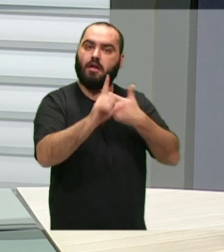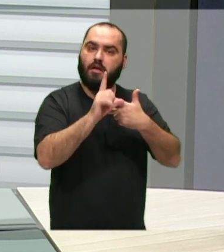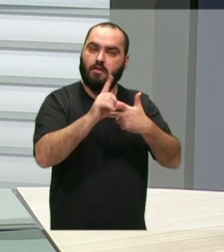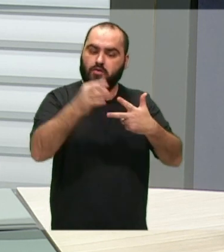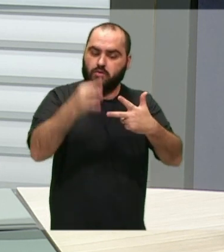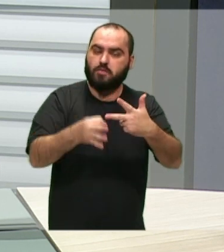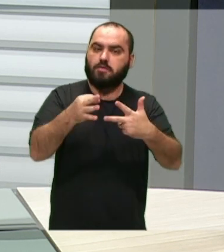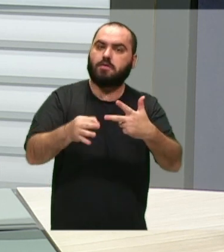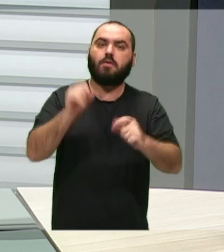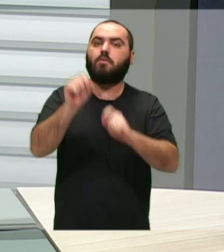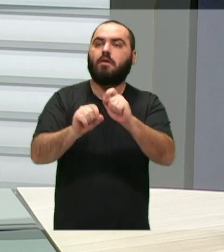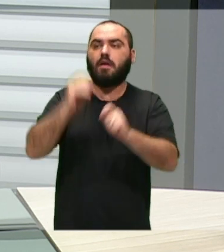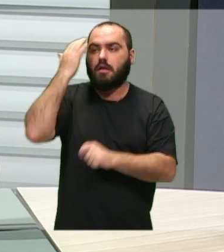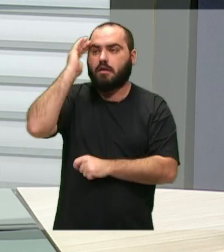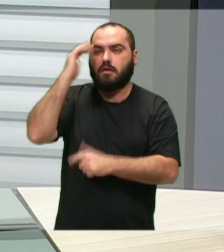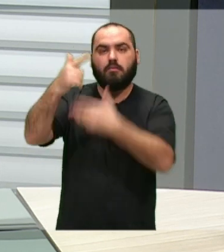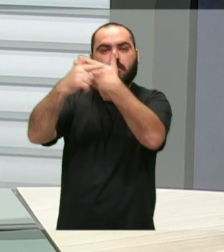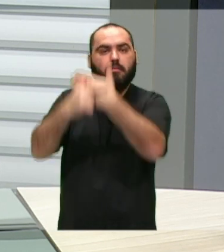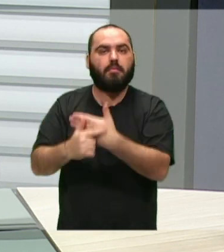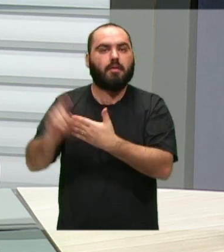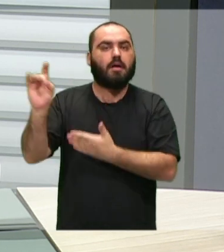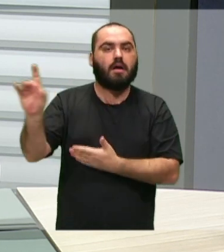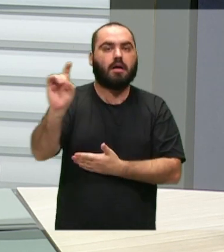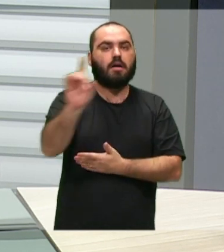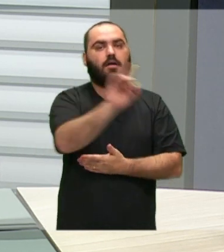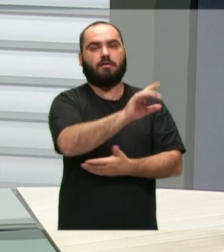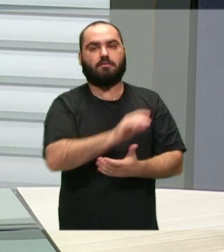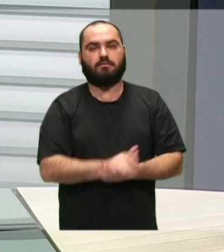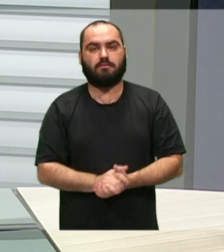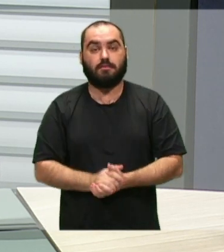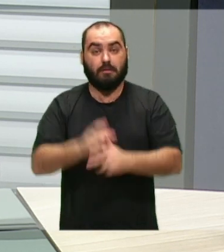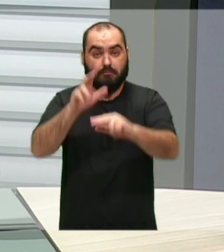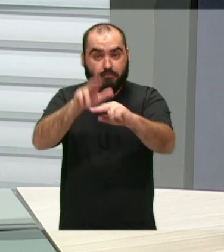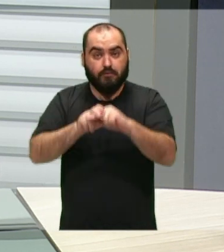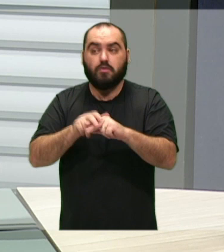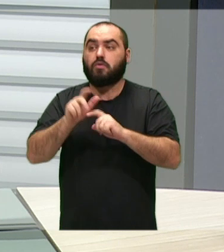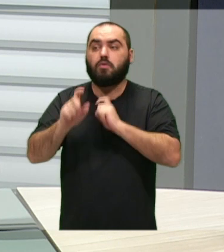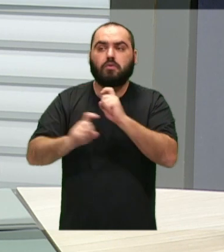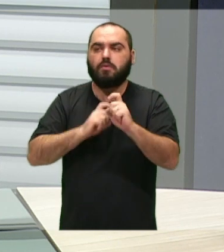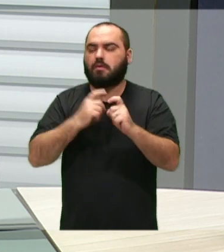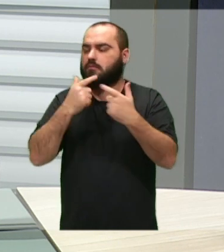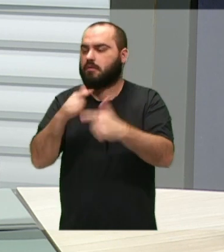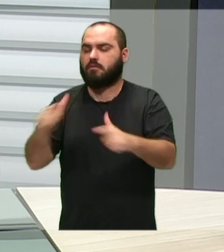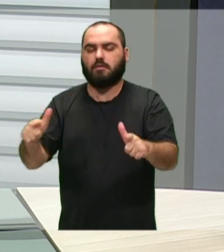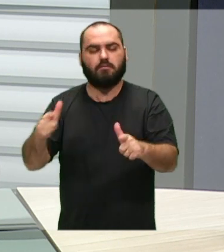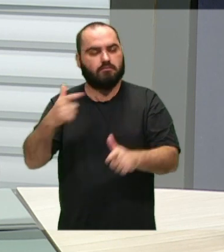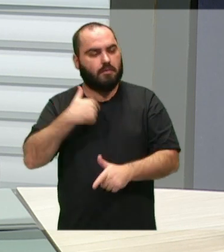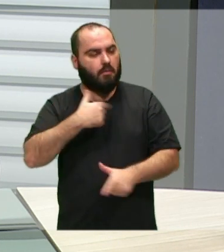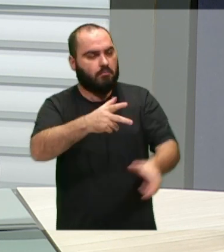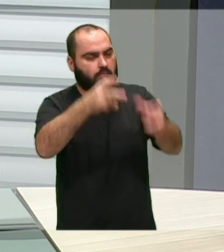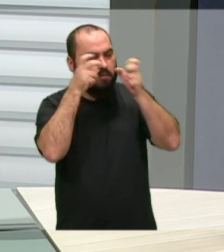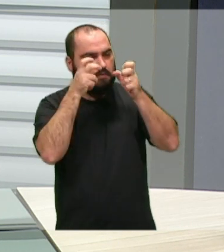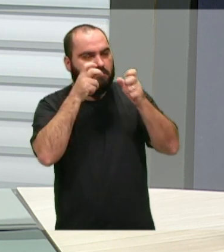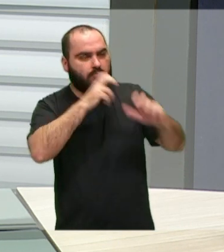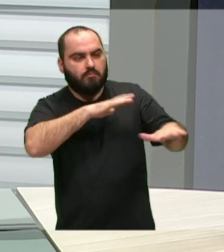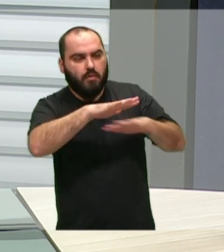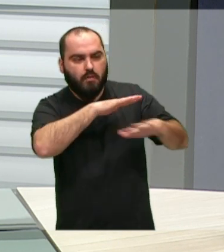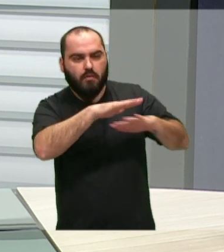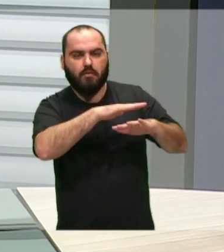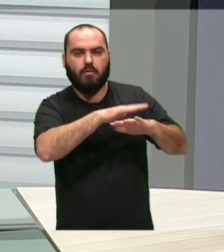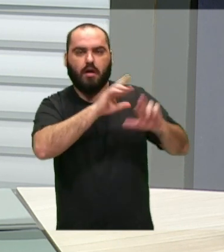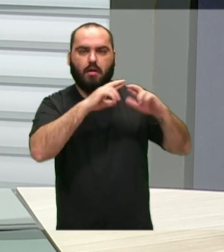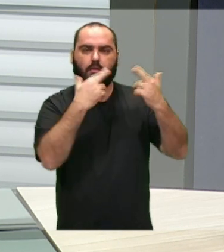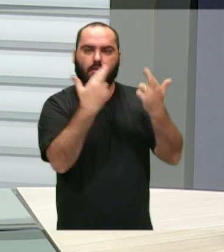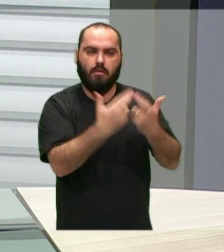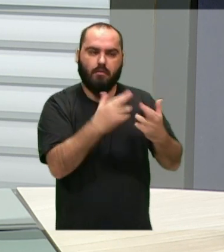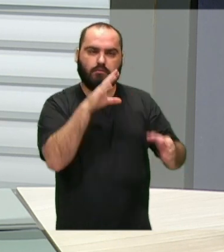entendendo o papel de cada um. Então, sem dúvida nenhuma, cada vez que percebo a movimentação da Câmara Mirim, seja com sessões aqui